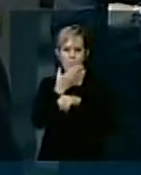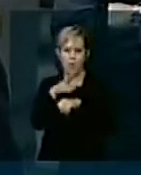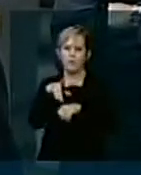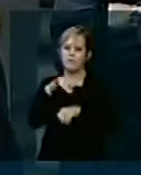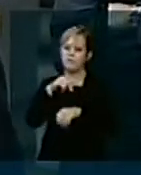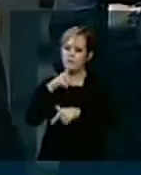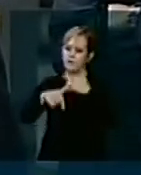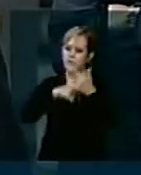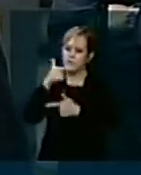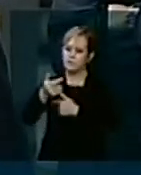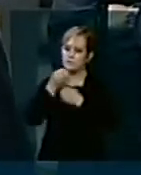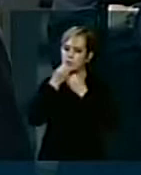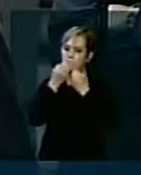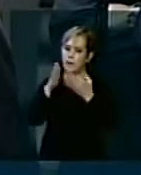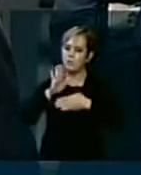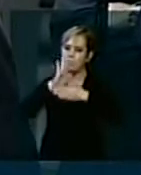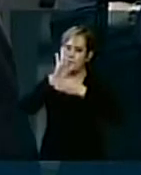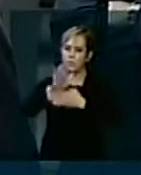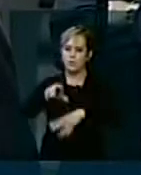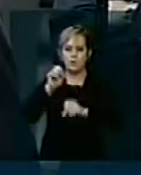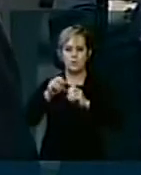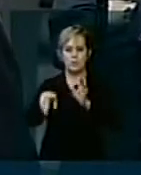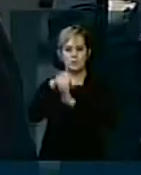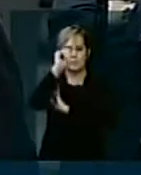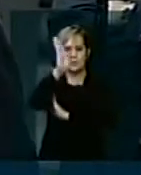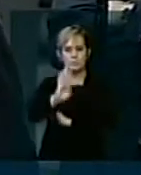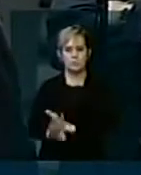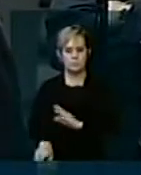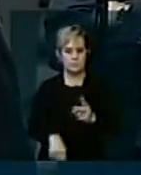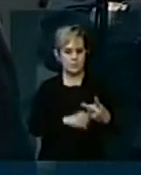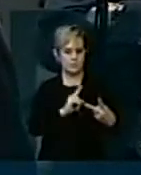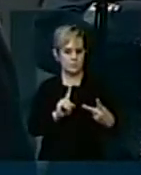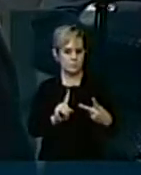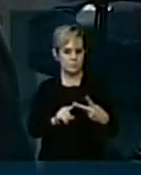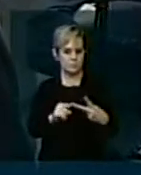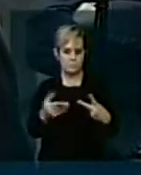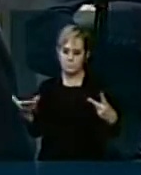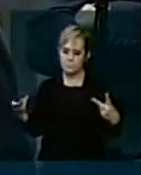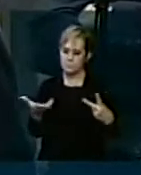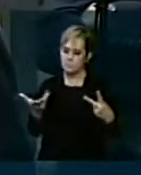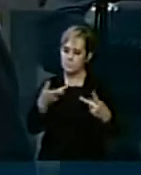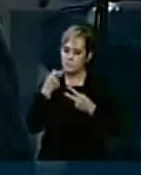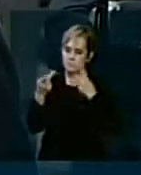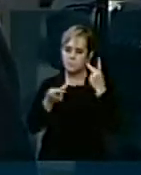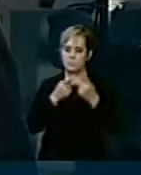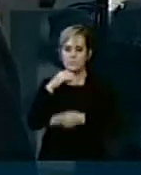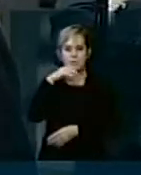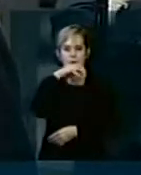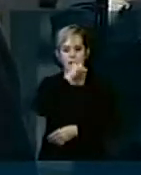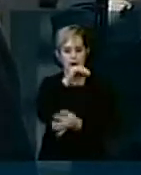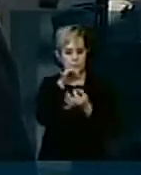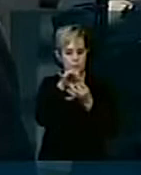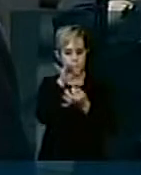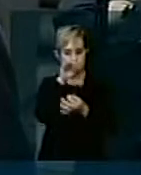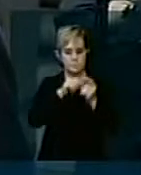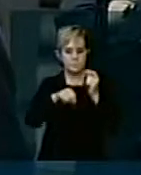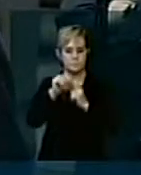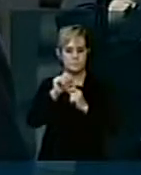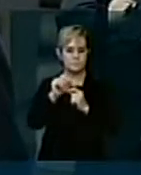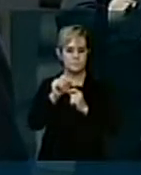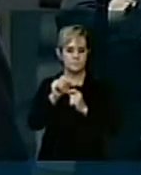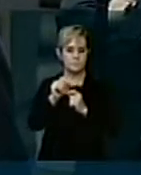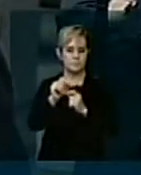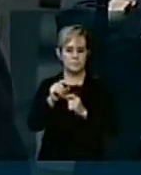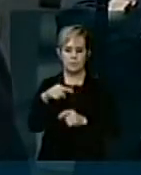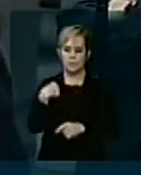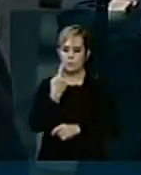grande trabalho em prol da educação brasileira. E um outro assunto também, senhor presidente, que eu gostaria de tecer algumas palavras é com relação à saída